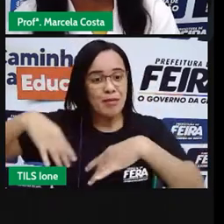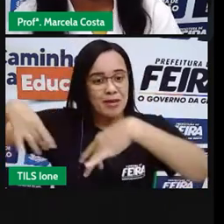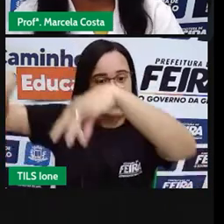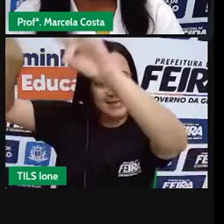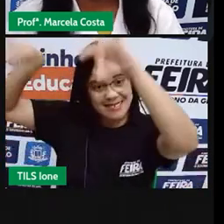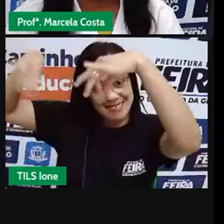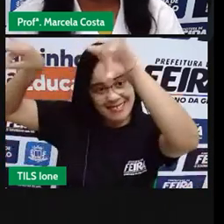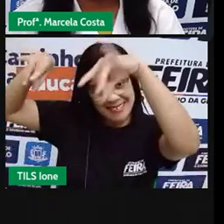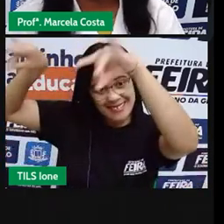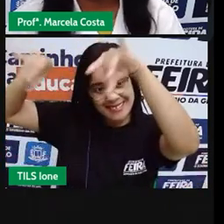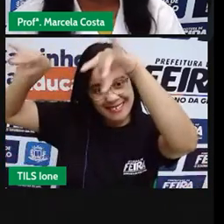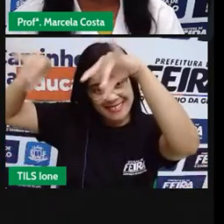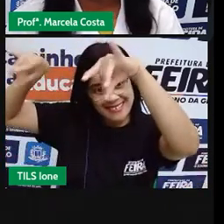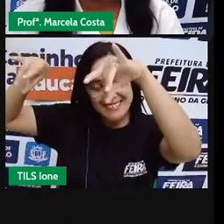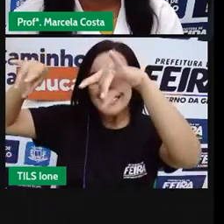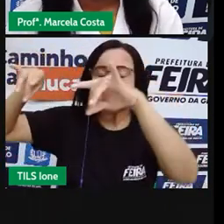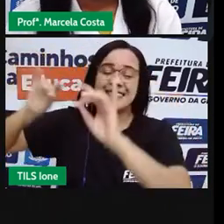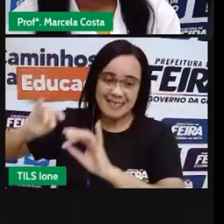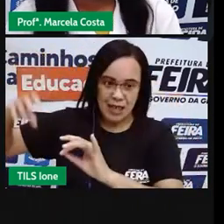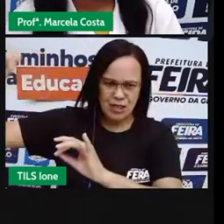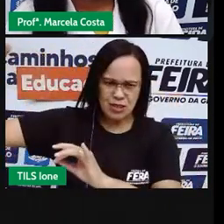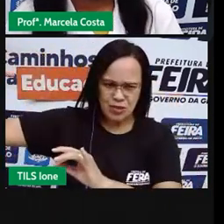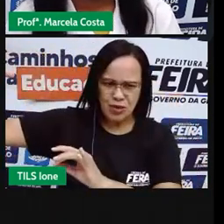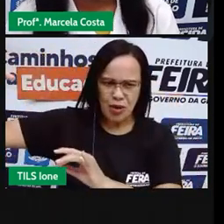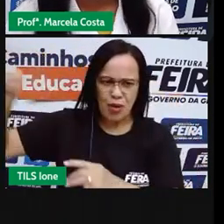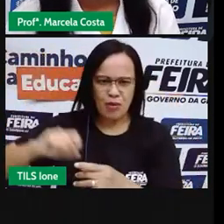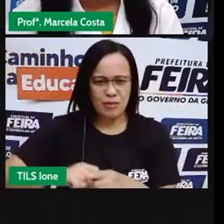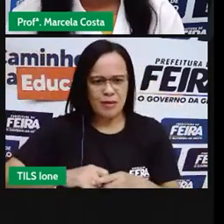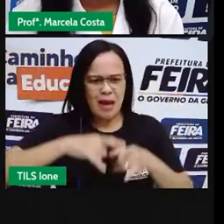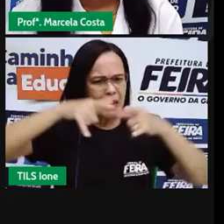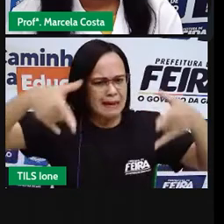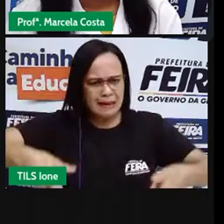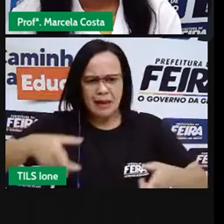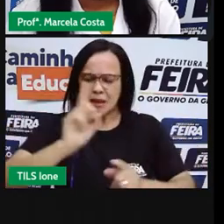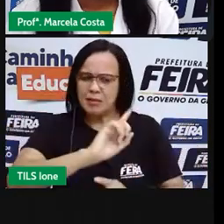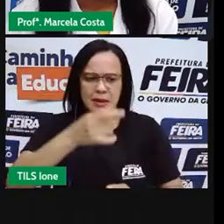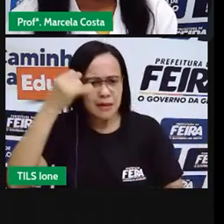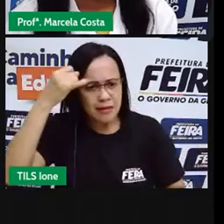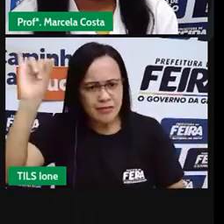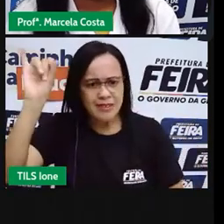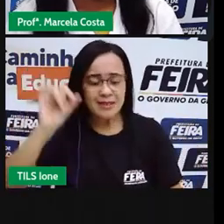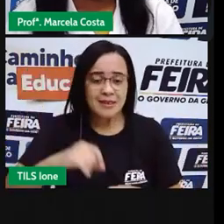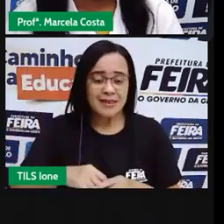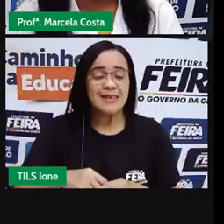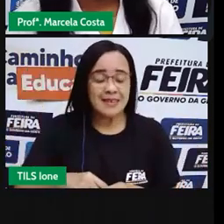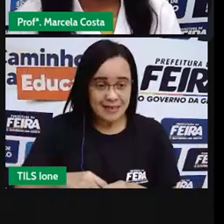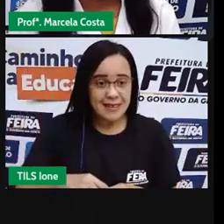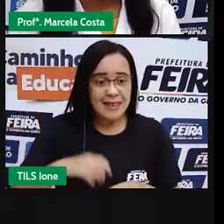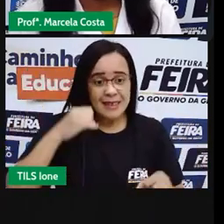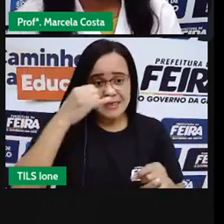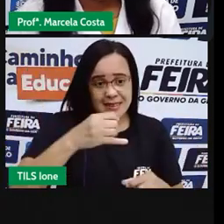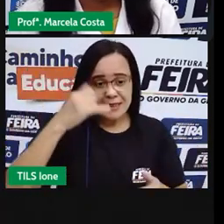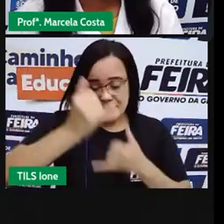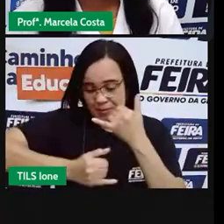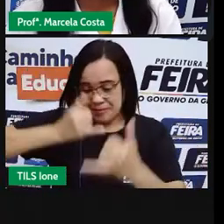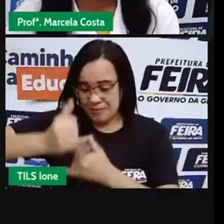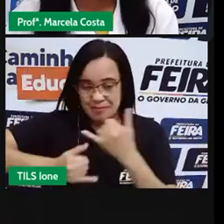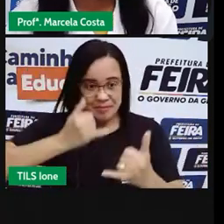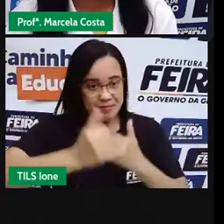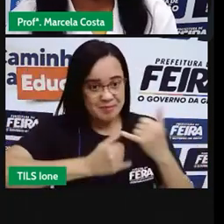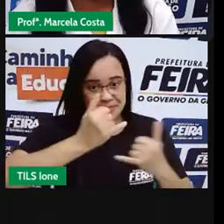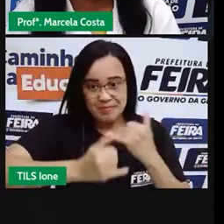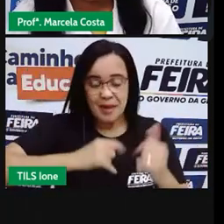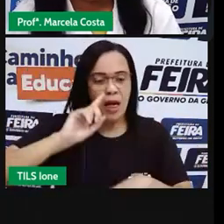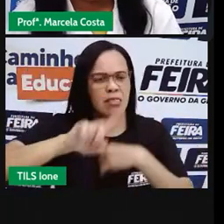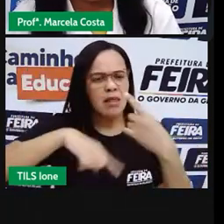no varal, não joga na cama. Se brincou, ali está com tudo, organiza no espaço, não